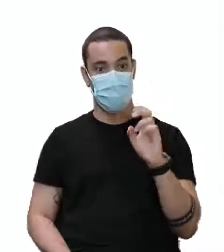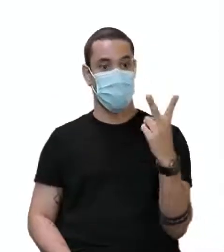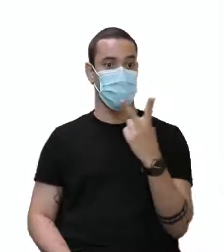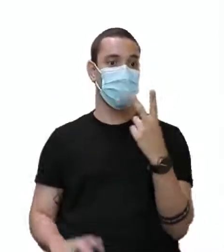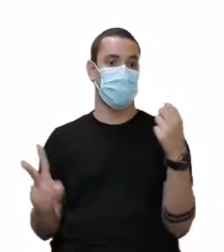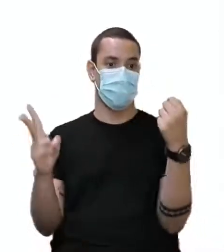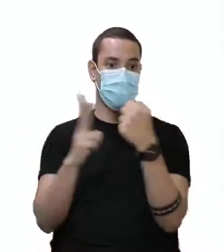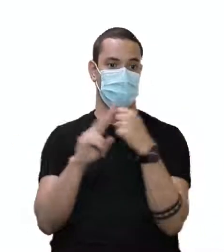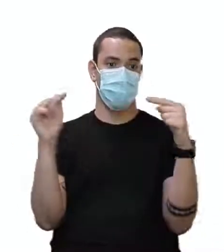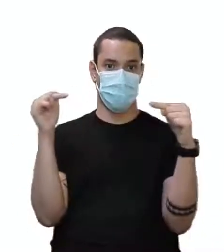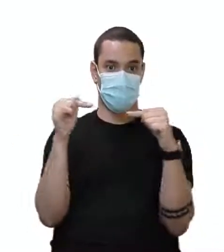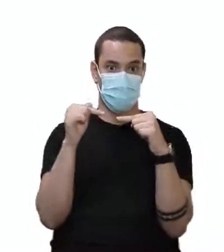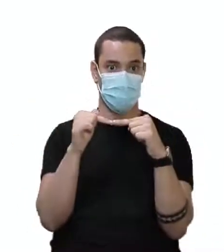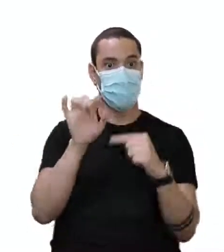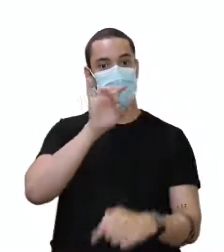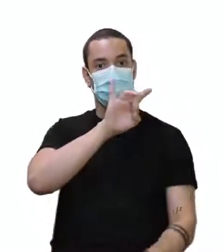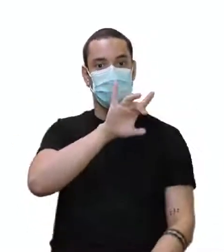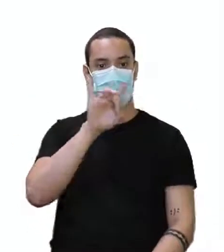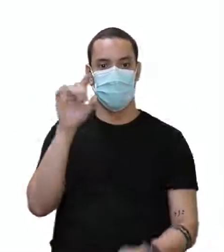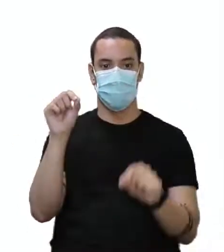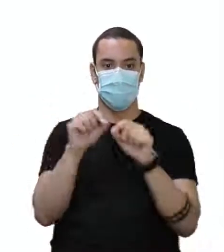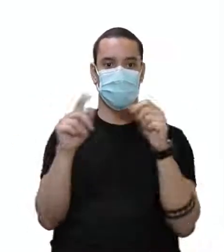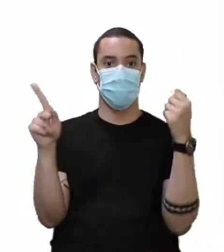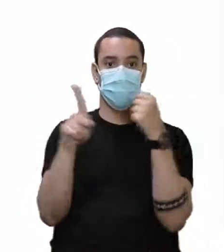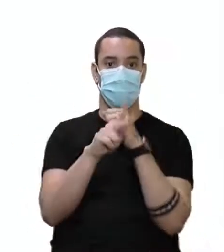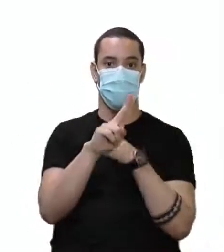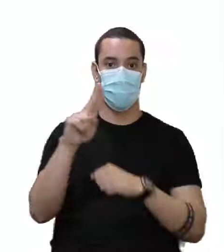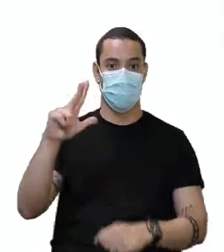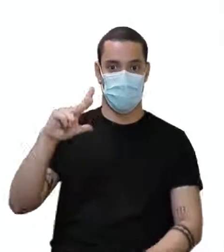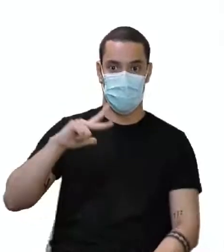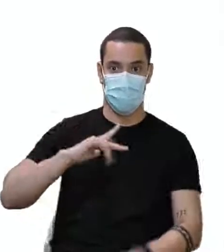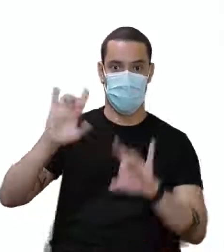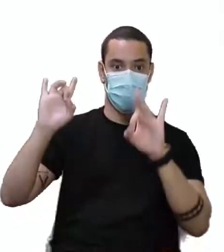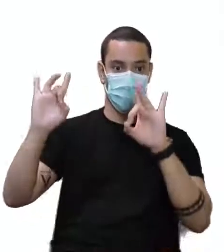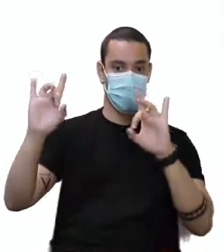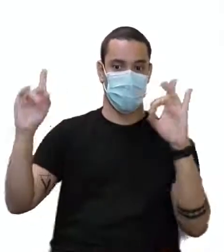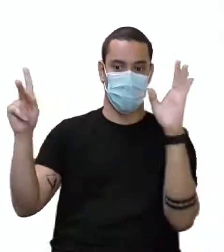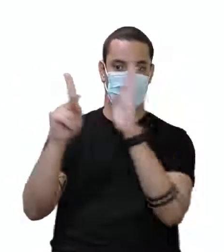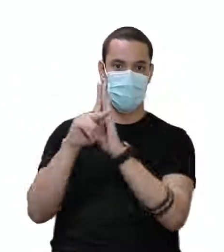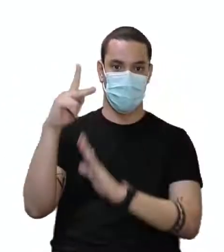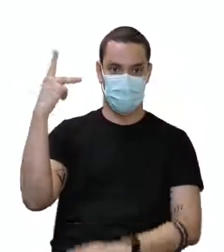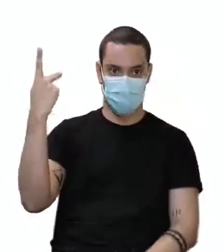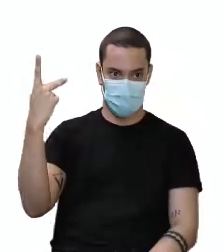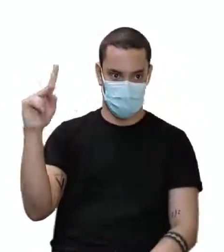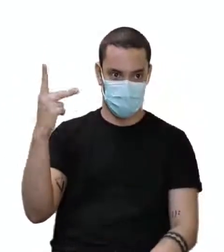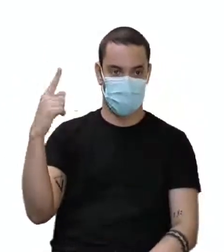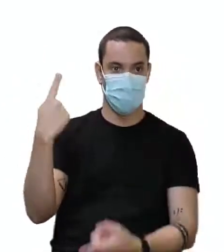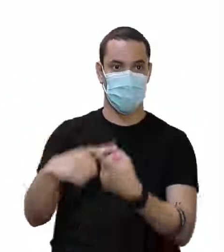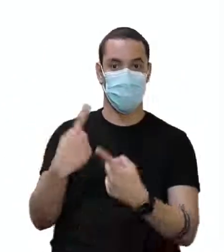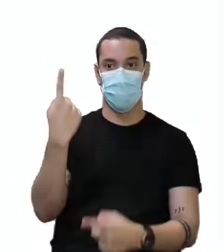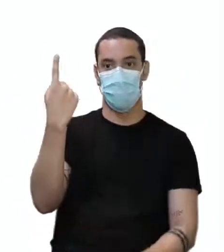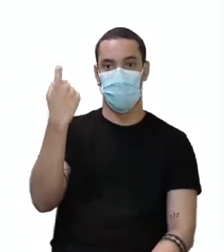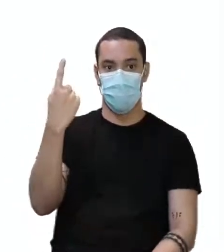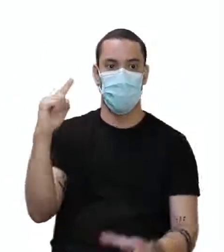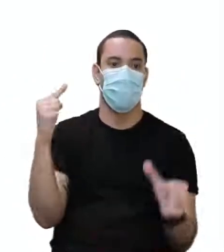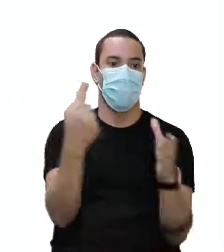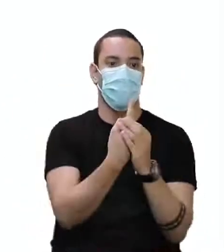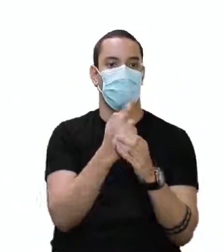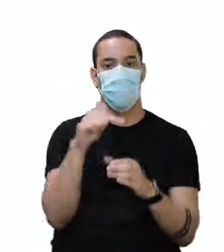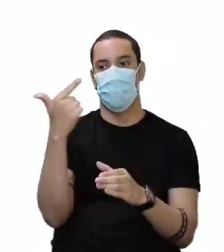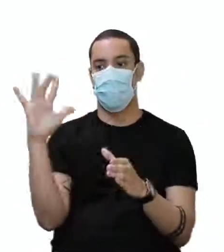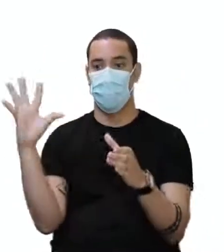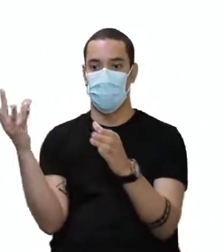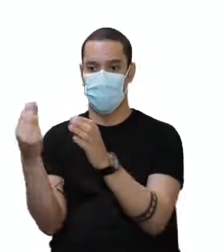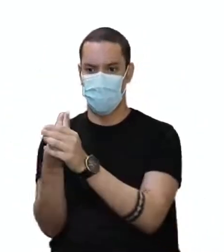verbos to be. Cada um vai ficar com um pronome pessoal específico. Was do singular e were do